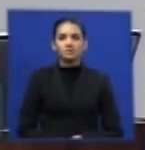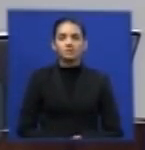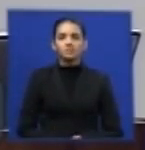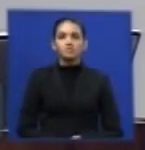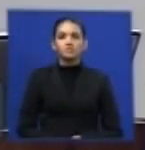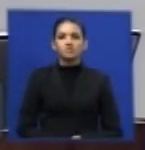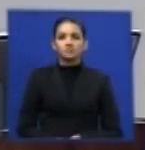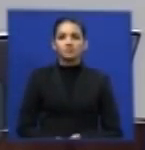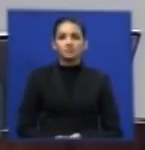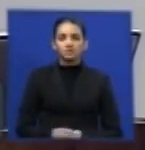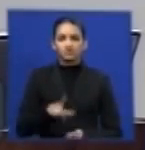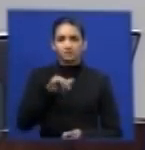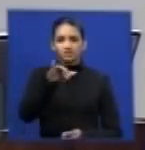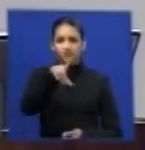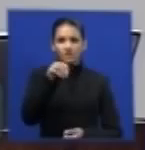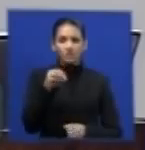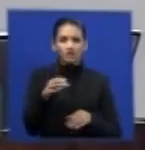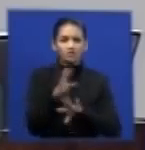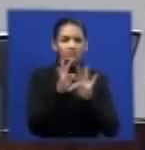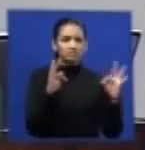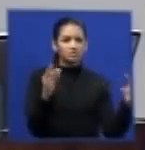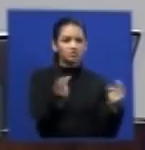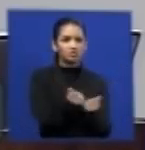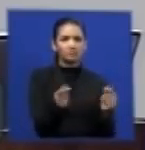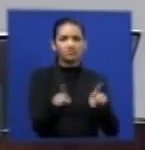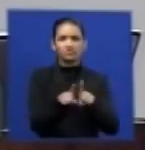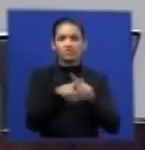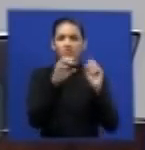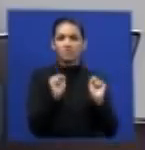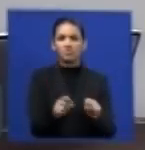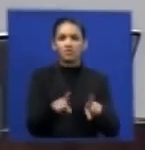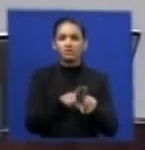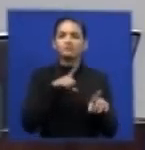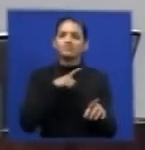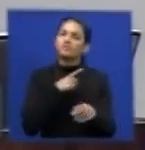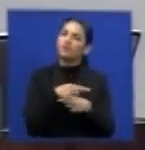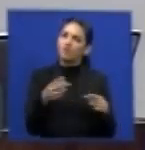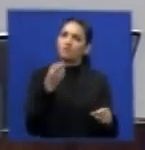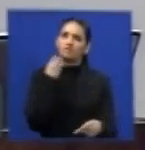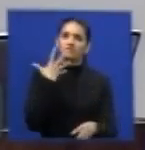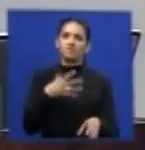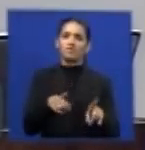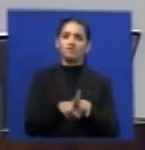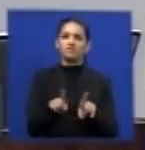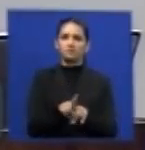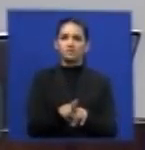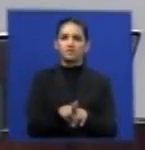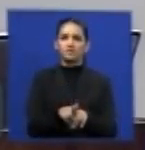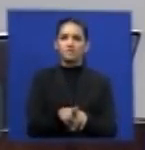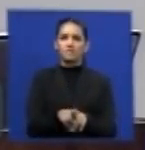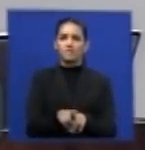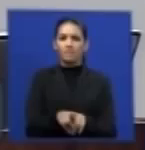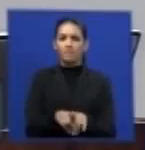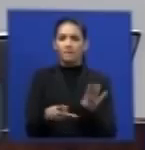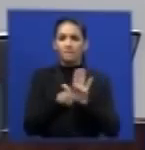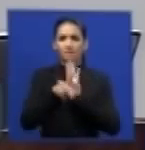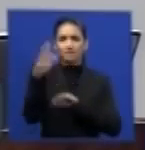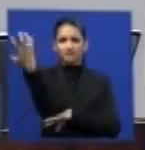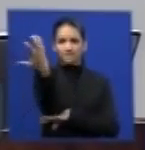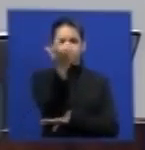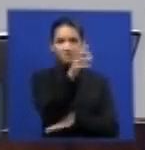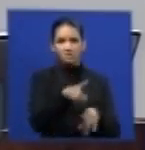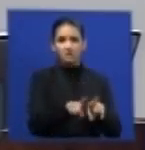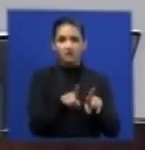os lixos plásticos em geral também podem vir trazer benefícios de idêntica natureza inclusive